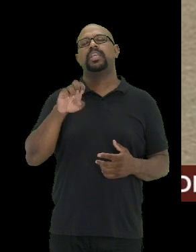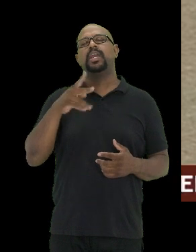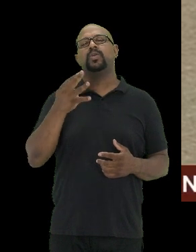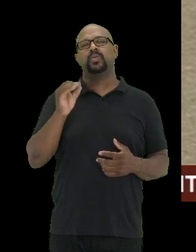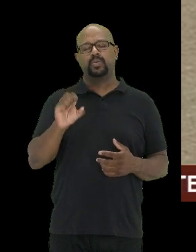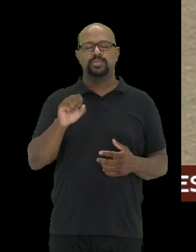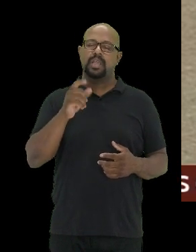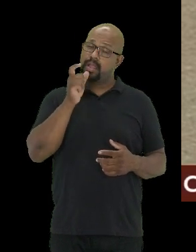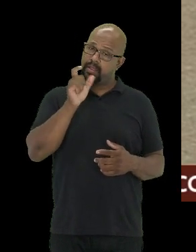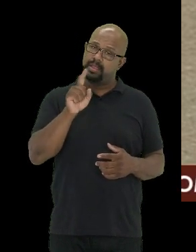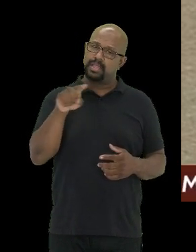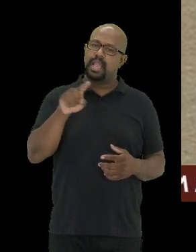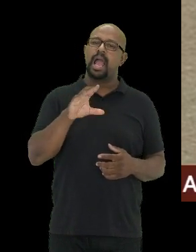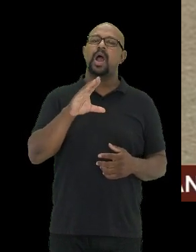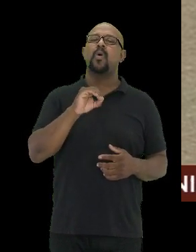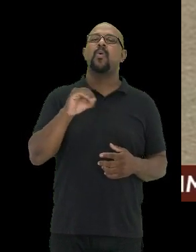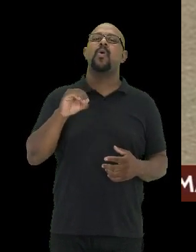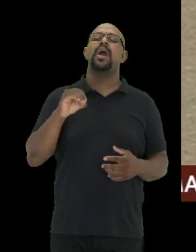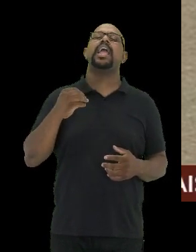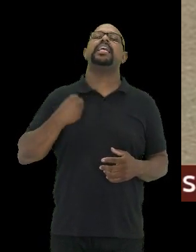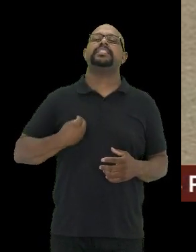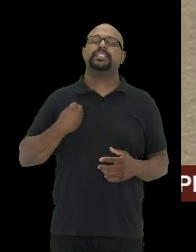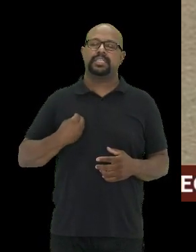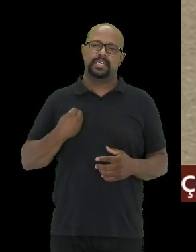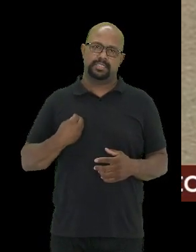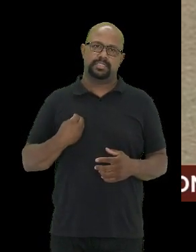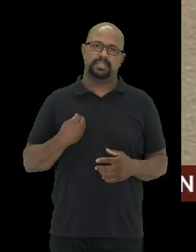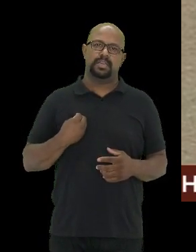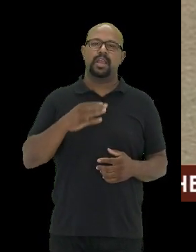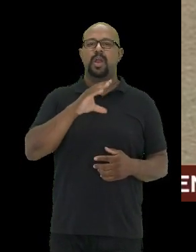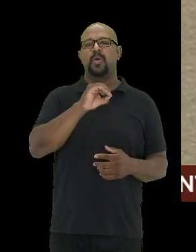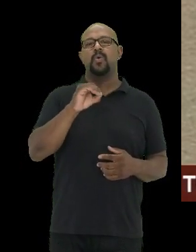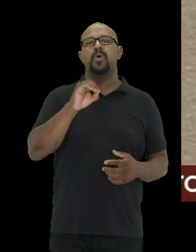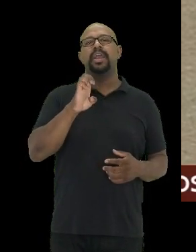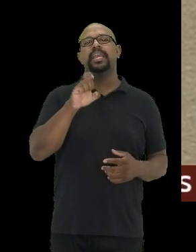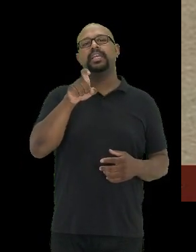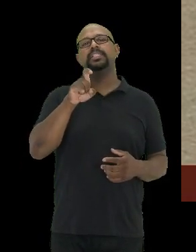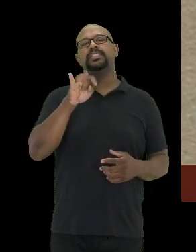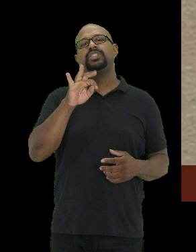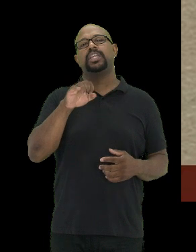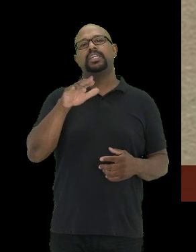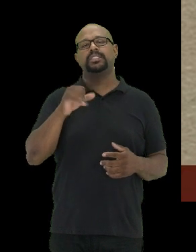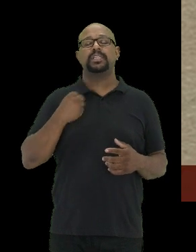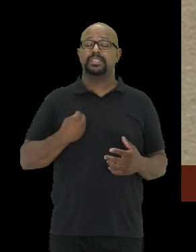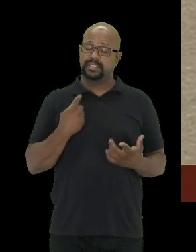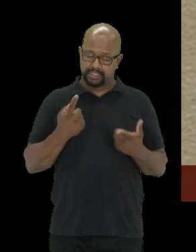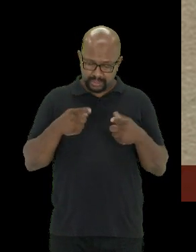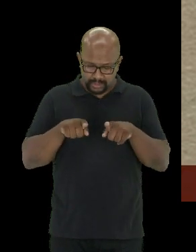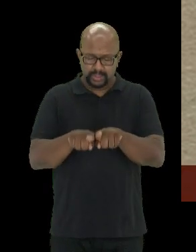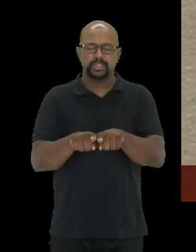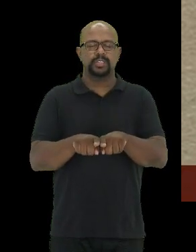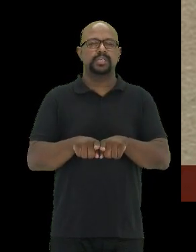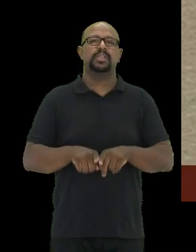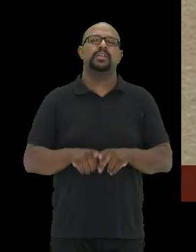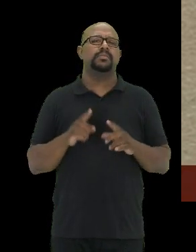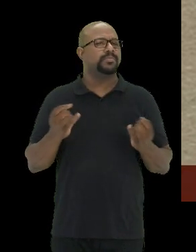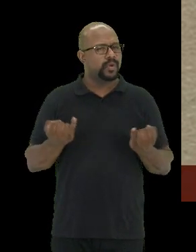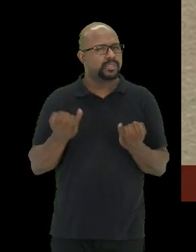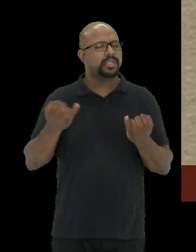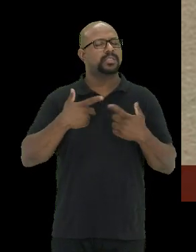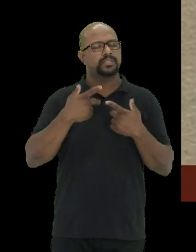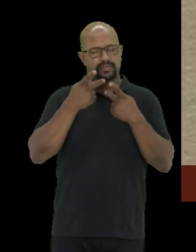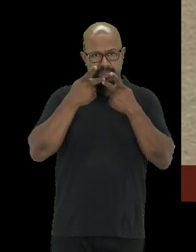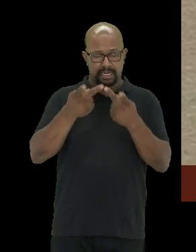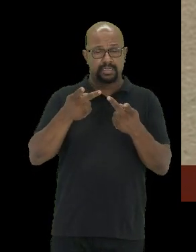é a expressão da coexistência. Esse significado de existir simultaneamente. Como é importante trazermos à